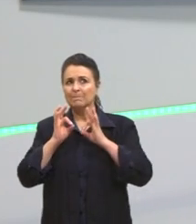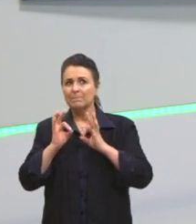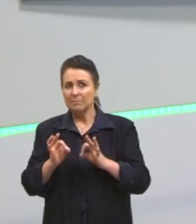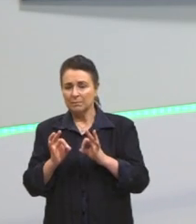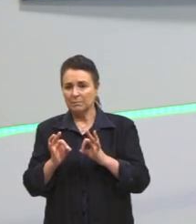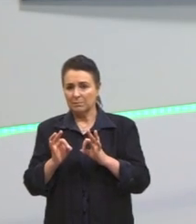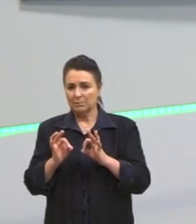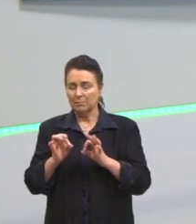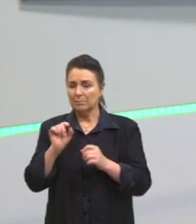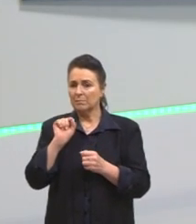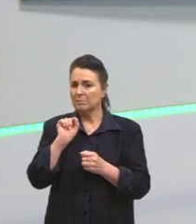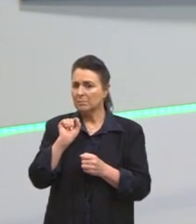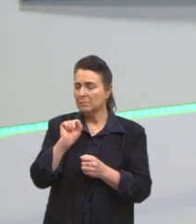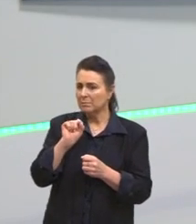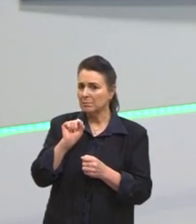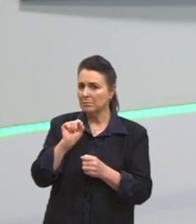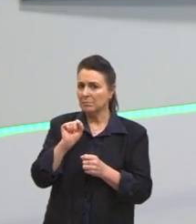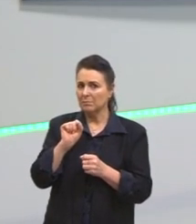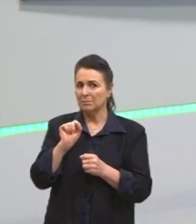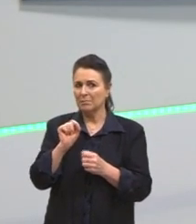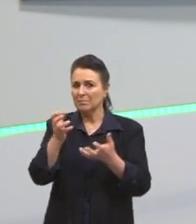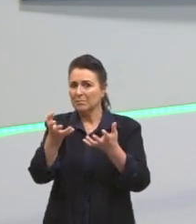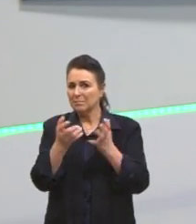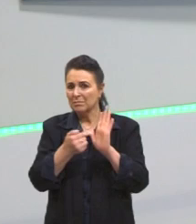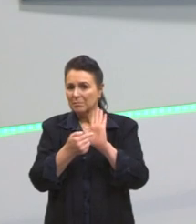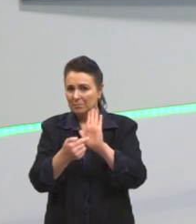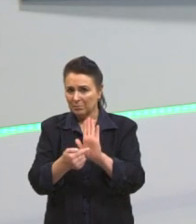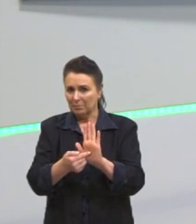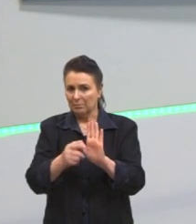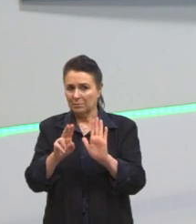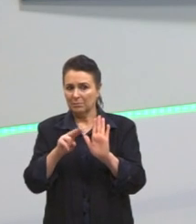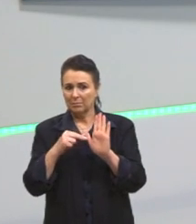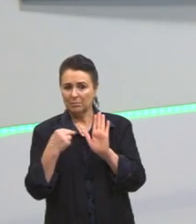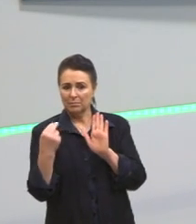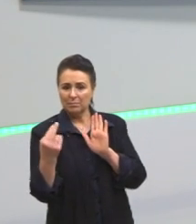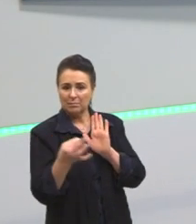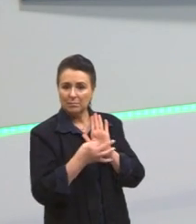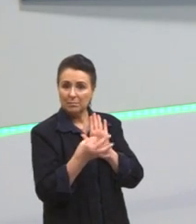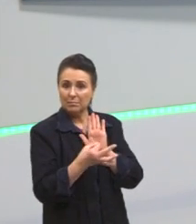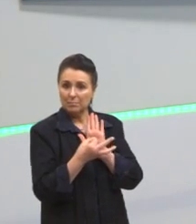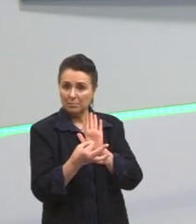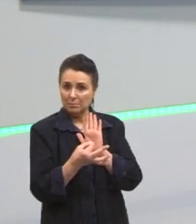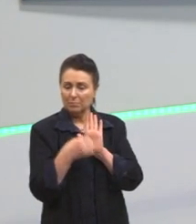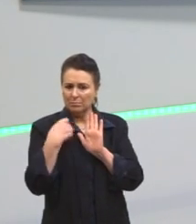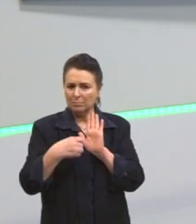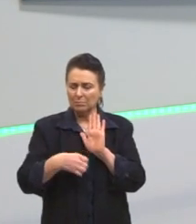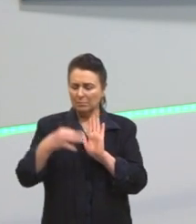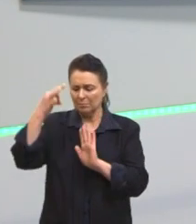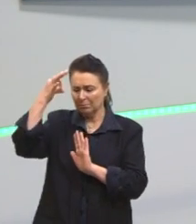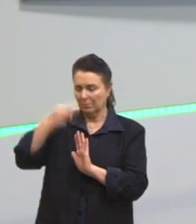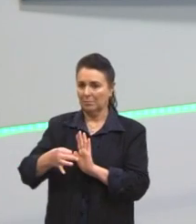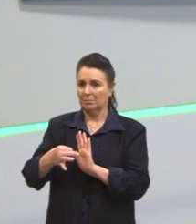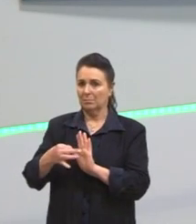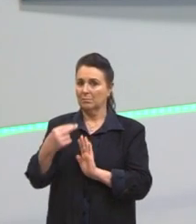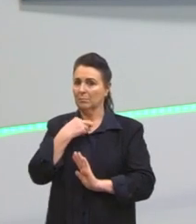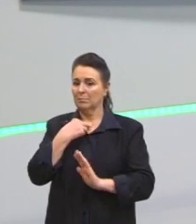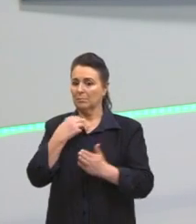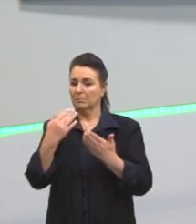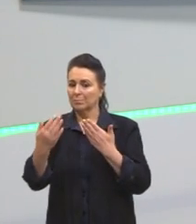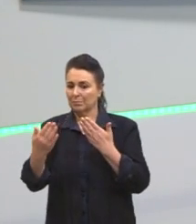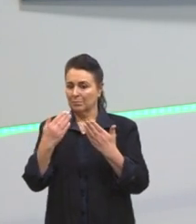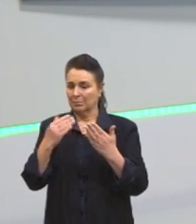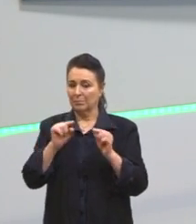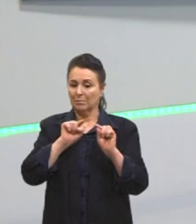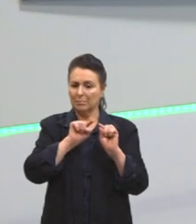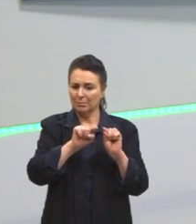que estamos opinando, né? Então, precisa ter certeza e não dúvida. Essas reticências,